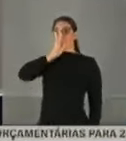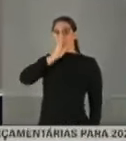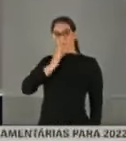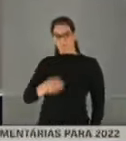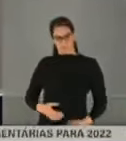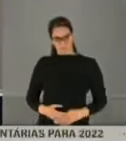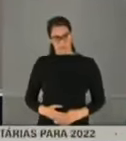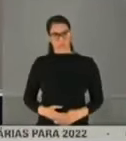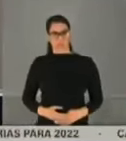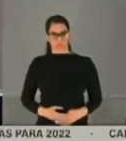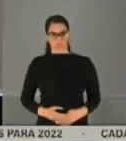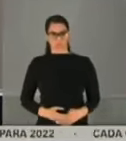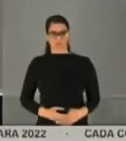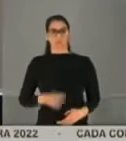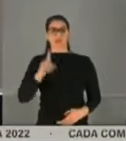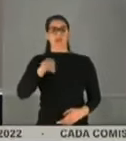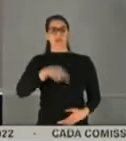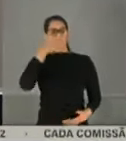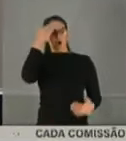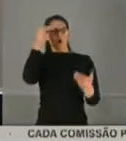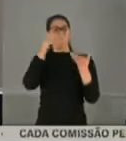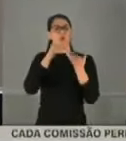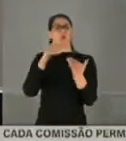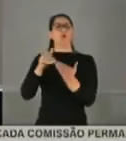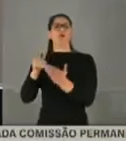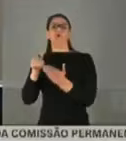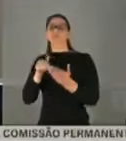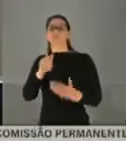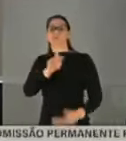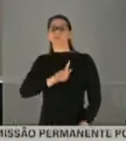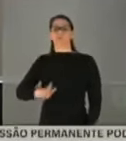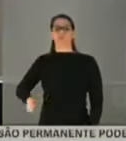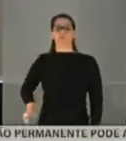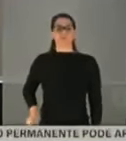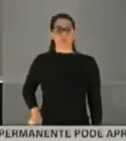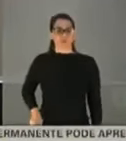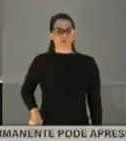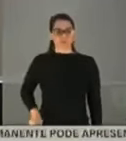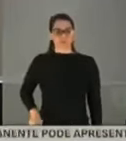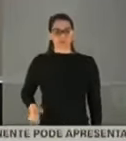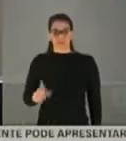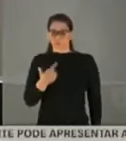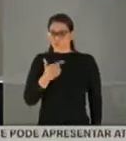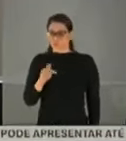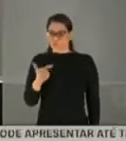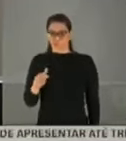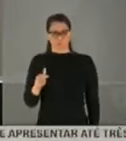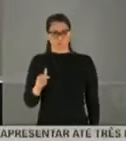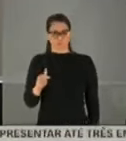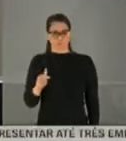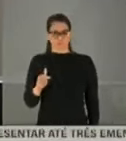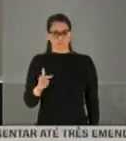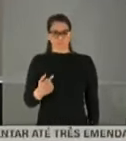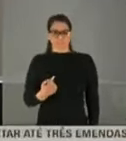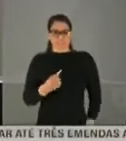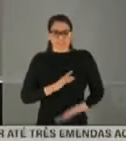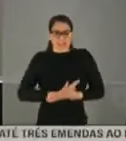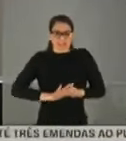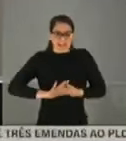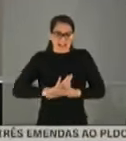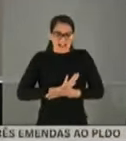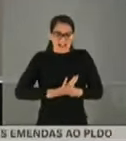É ser complacente com um governo que não tem um milímetro